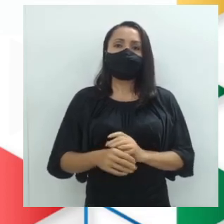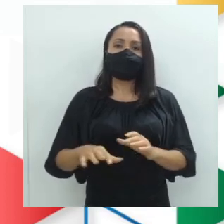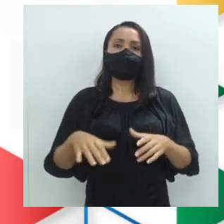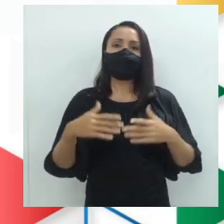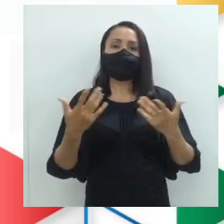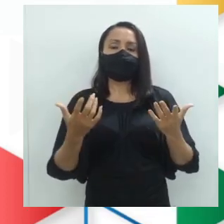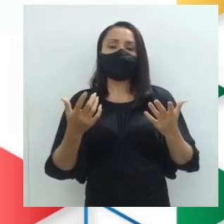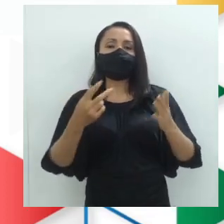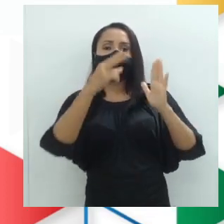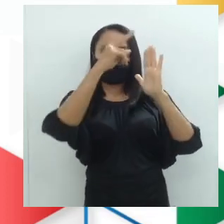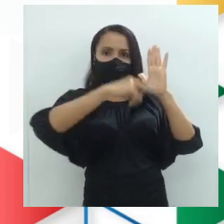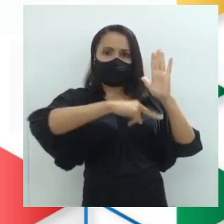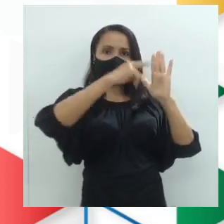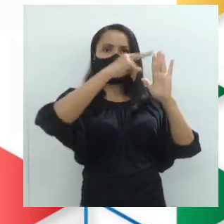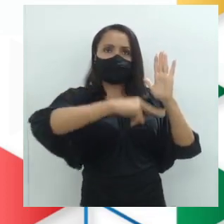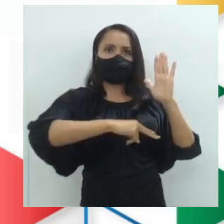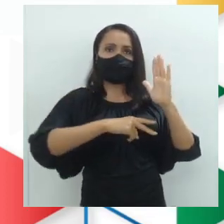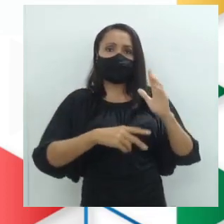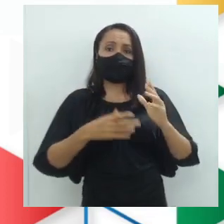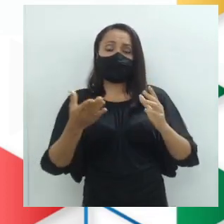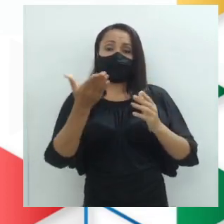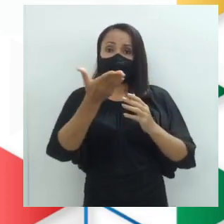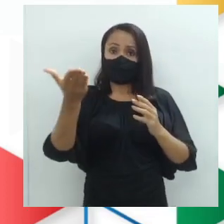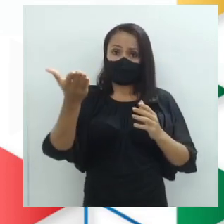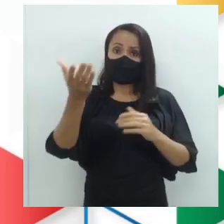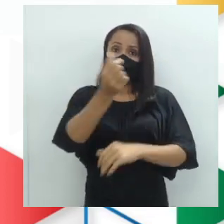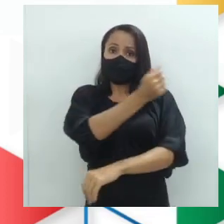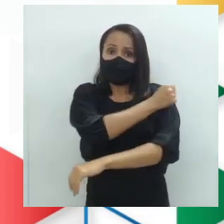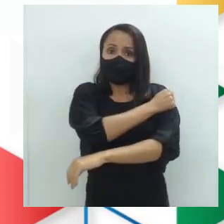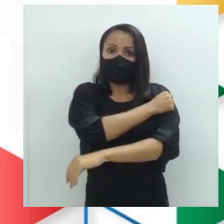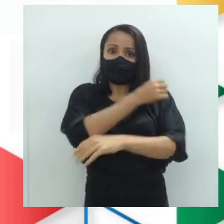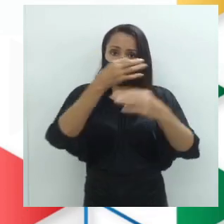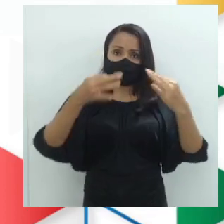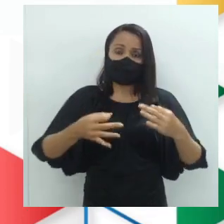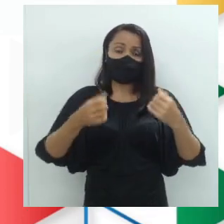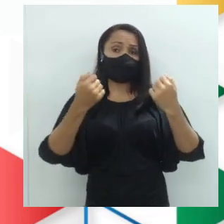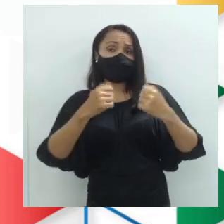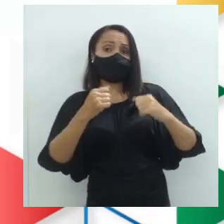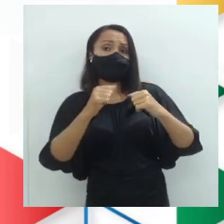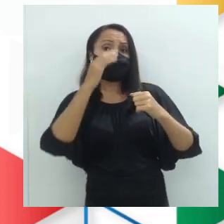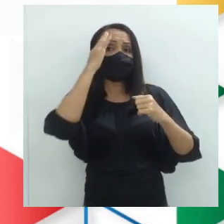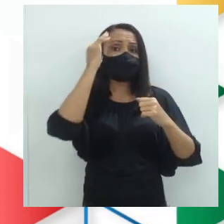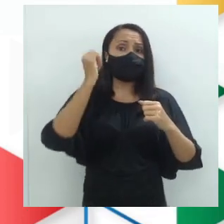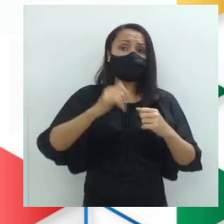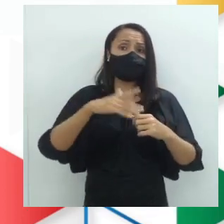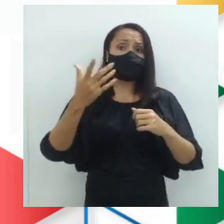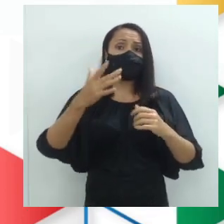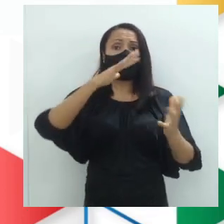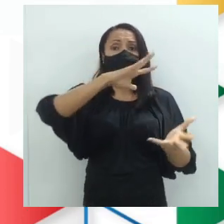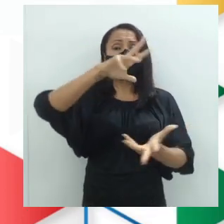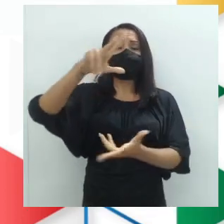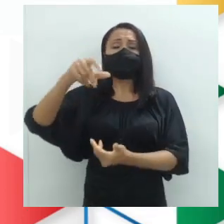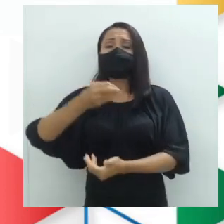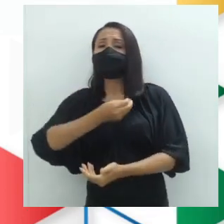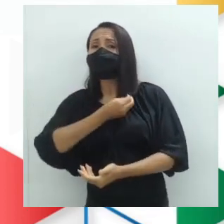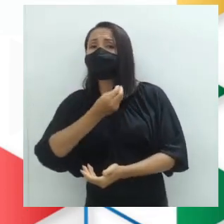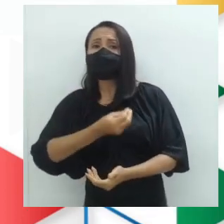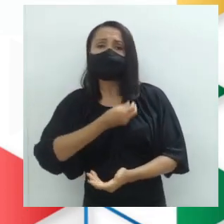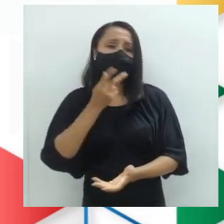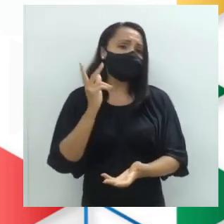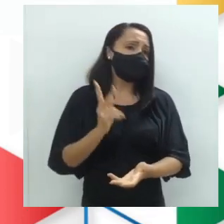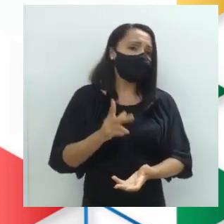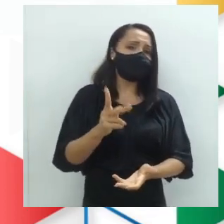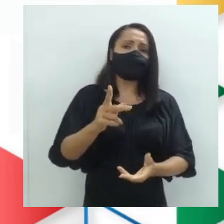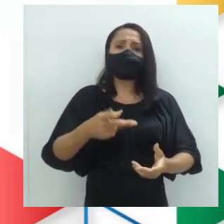para a leitura da charge, você estudante, certo? Precisará saber que o mundo vive, e sempre viveu, em